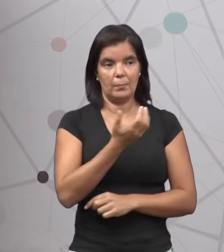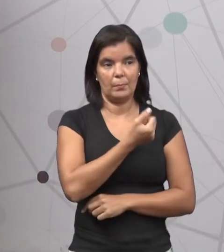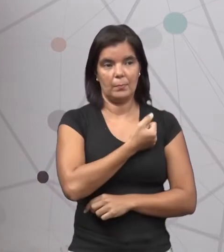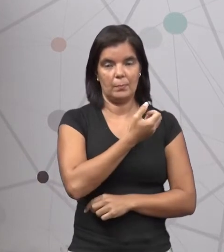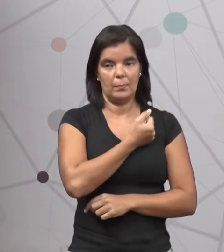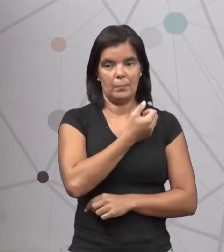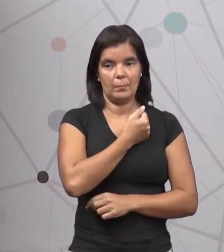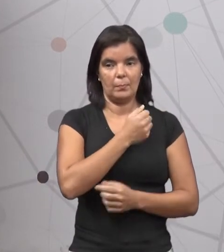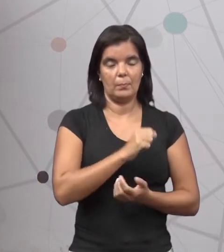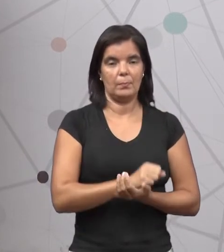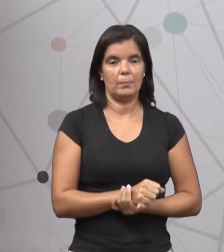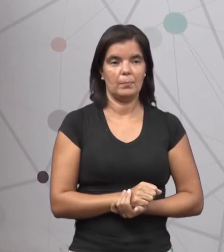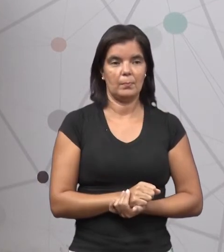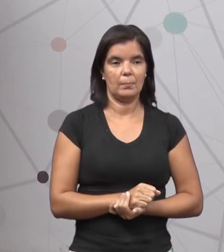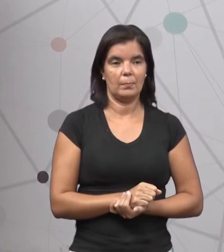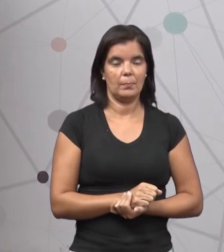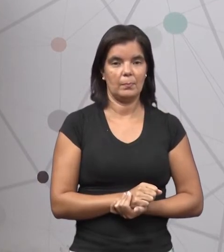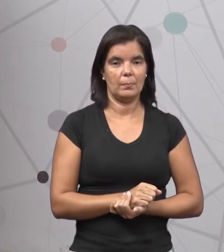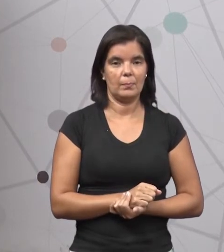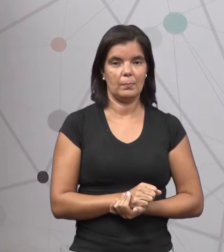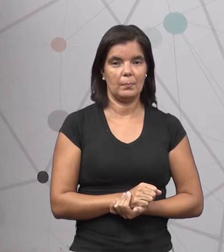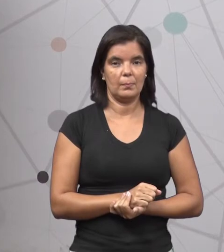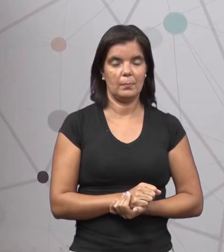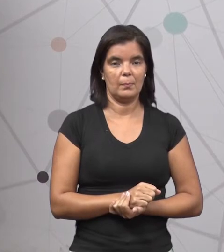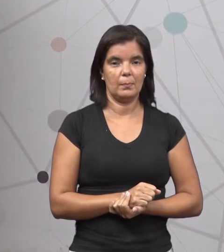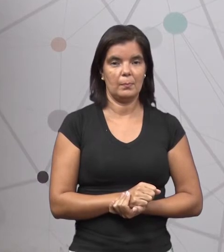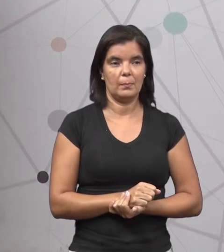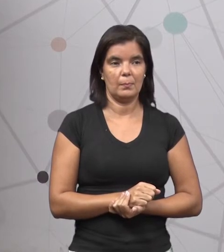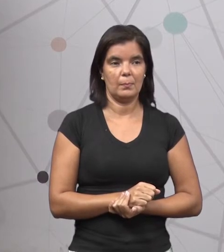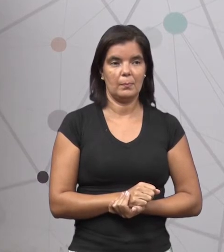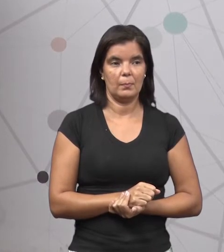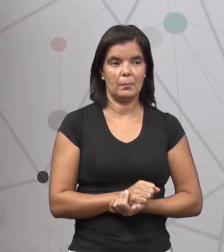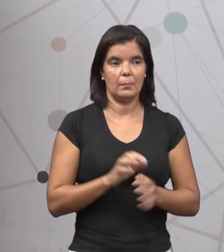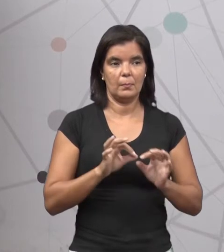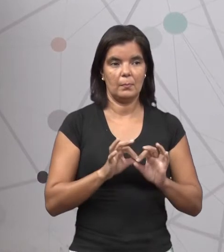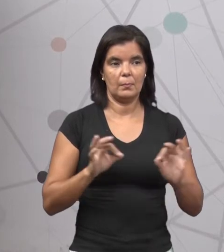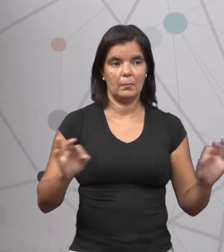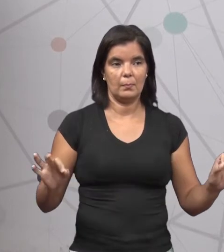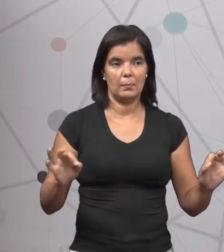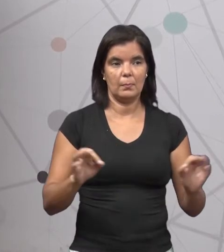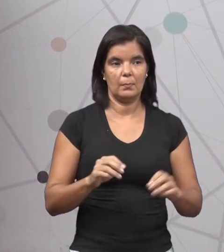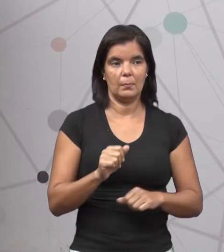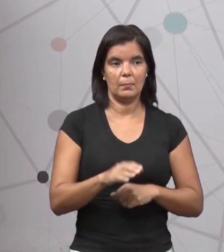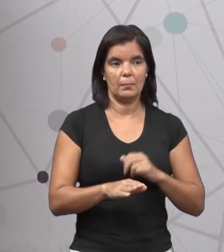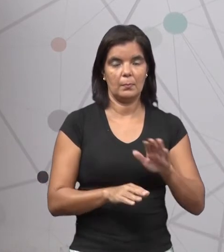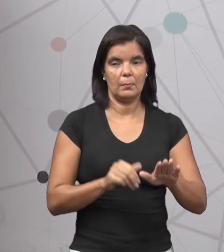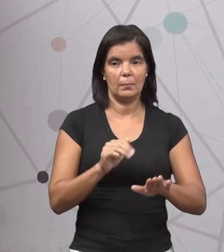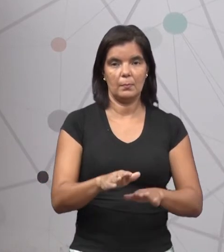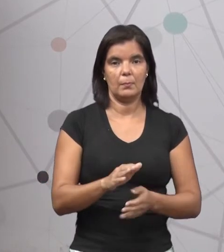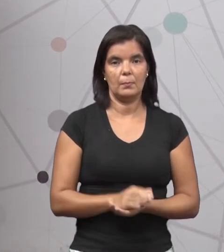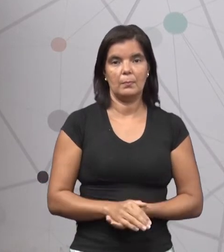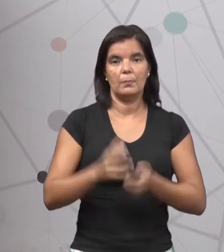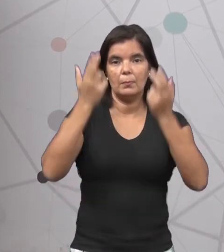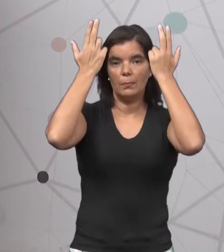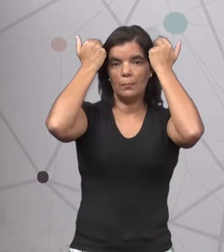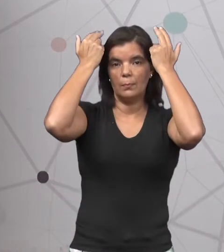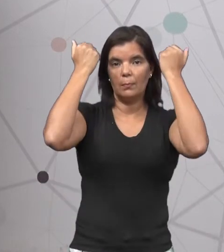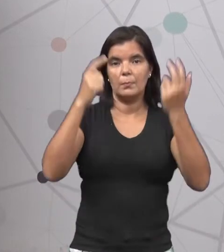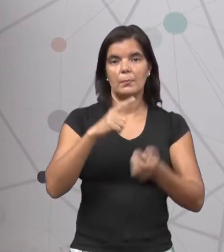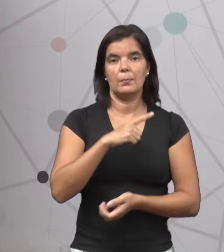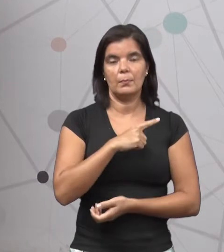Olha Vamos contar A medida De passos Que a lebre deu